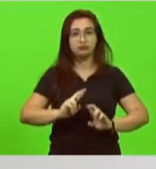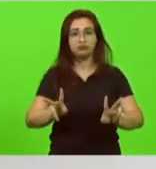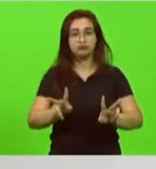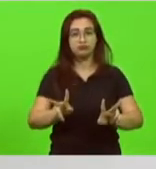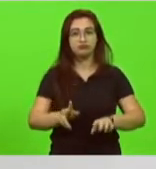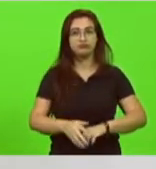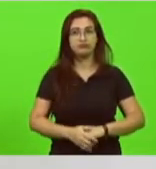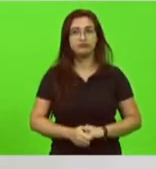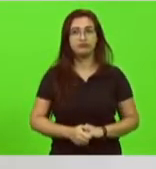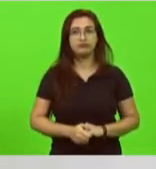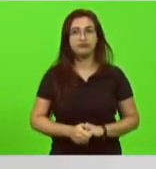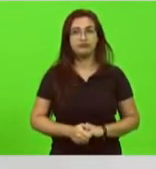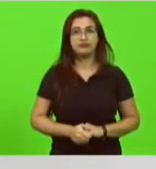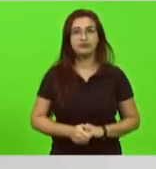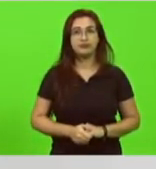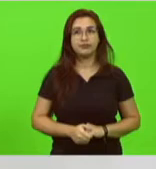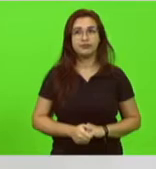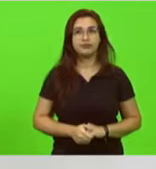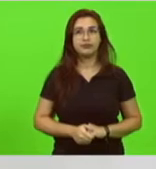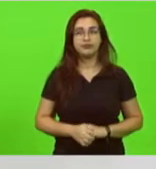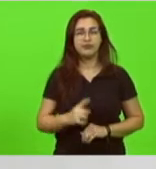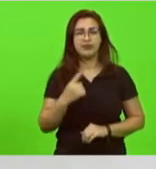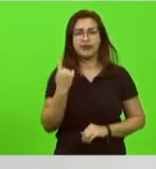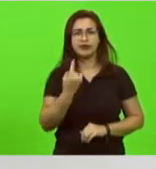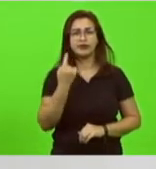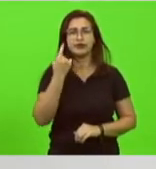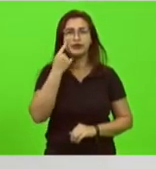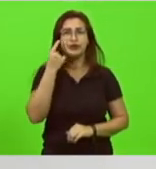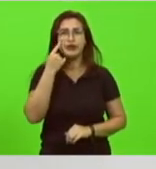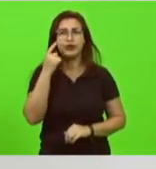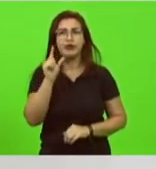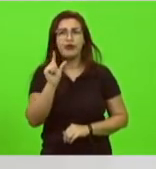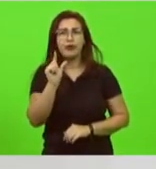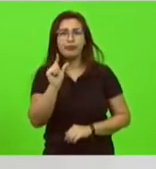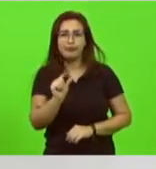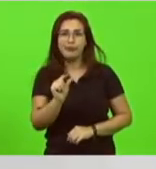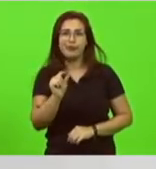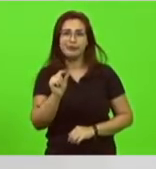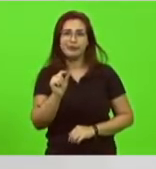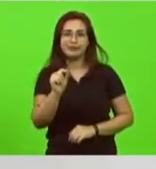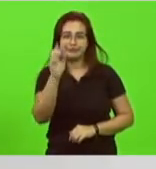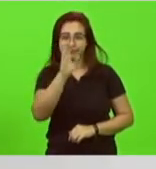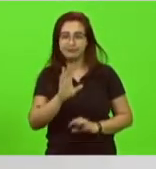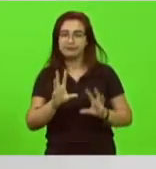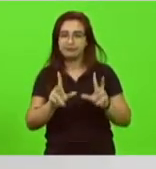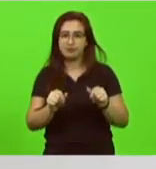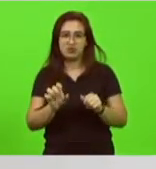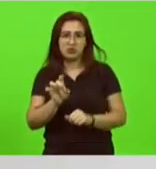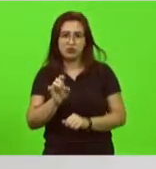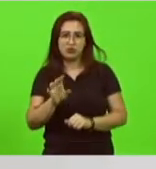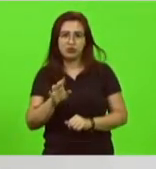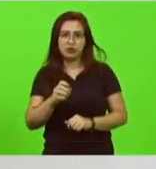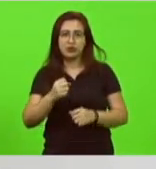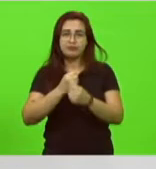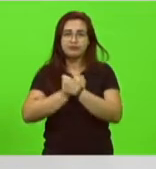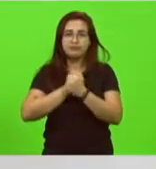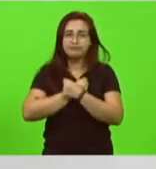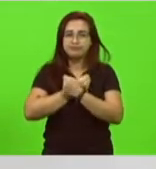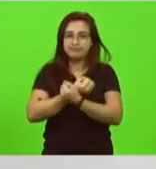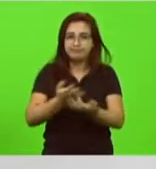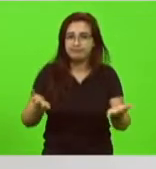algo pouco visto no cenário político nacional não é só para mandar um abraço é para agradecer